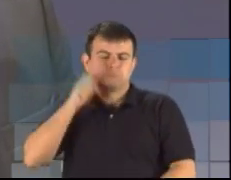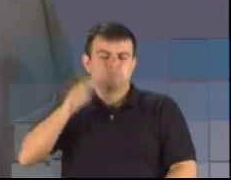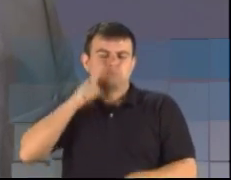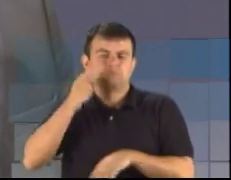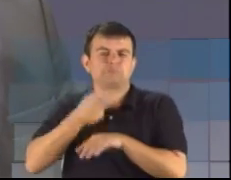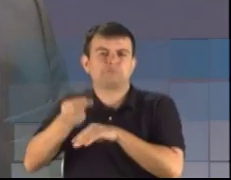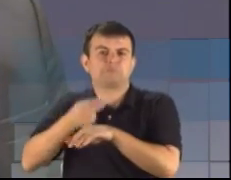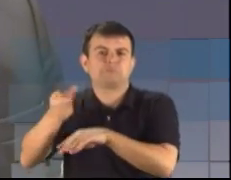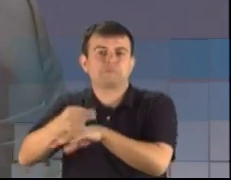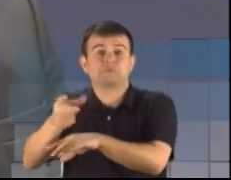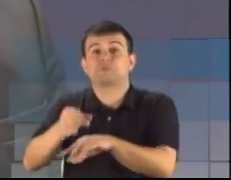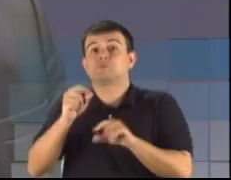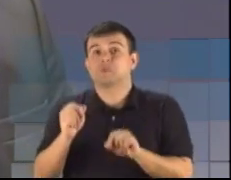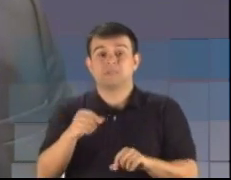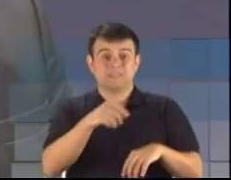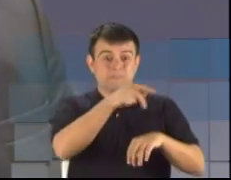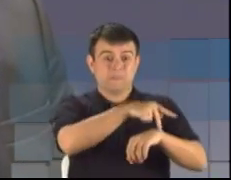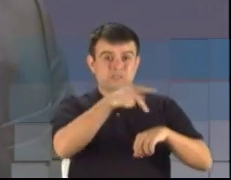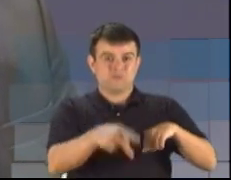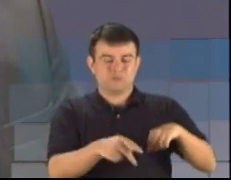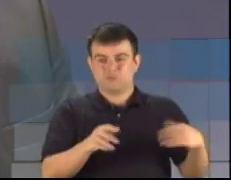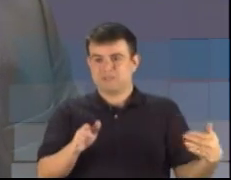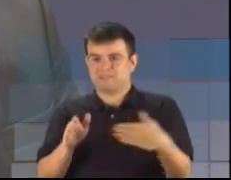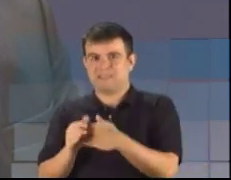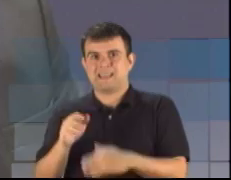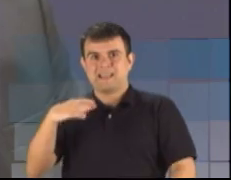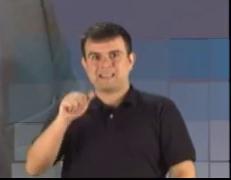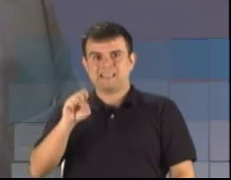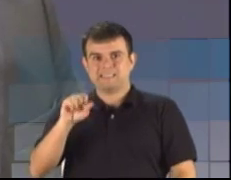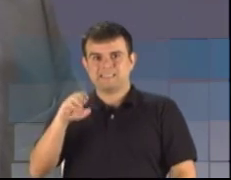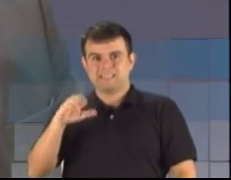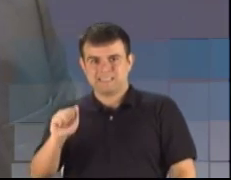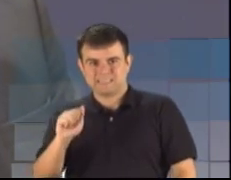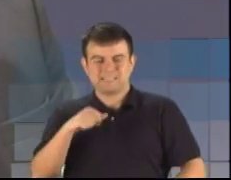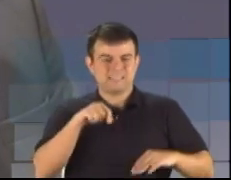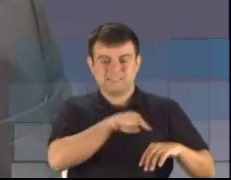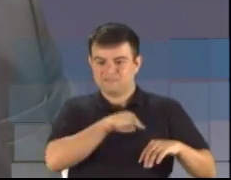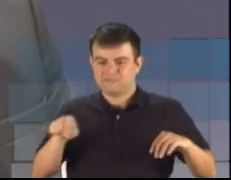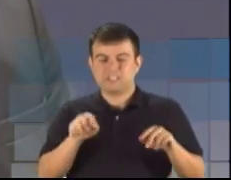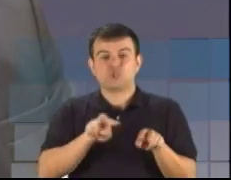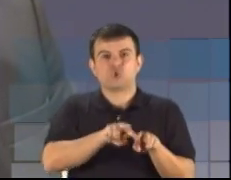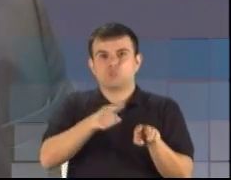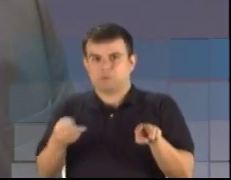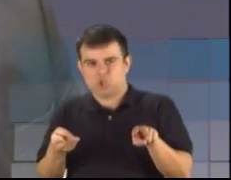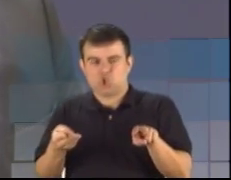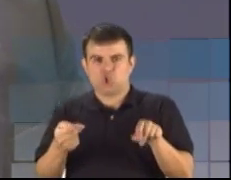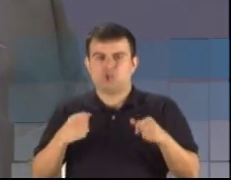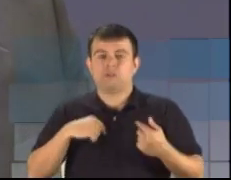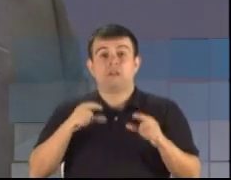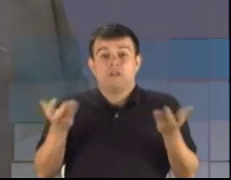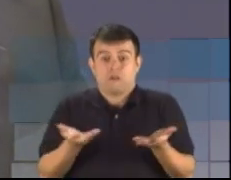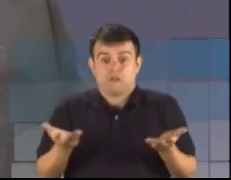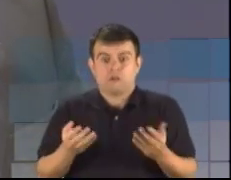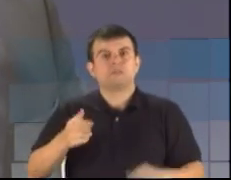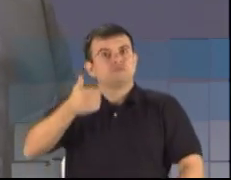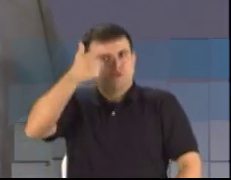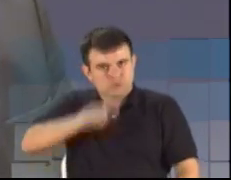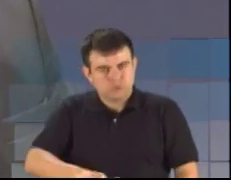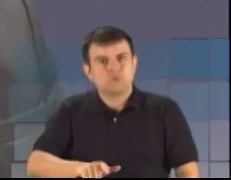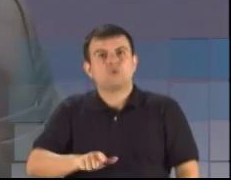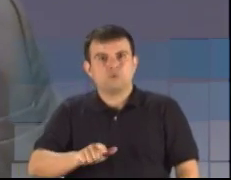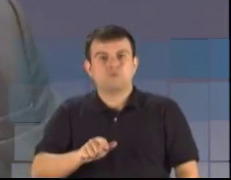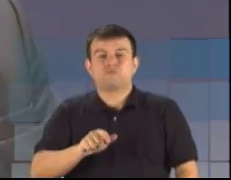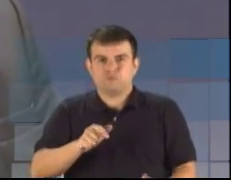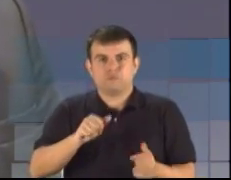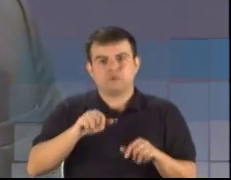Passo Fundo-Casca. Essa estrada já foi duplicada umas duas vezes, e agora vai ser duplicada pela terceira vez. Mas